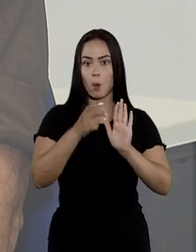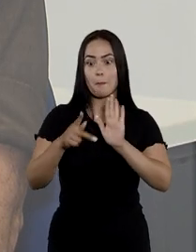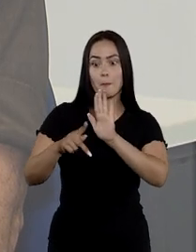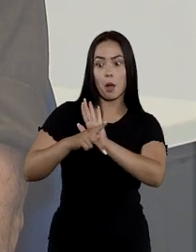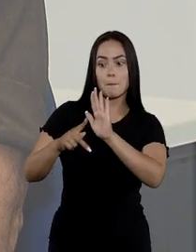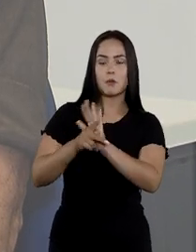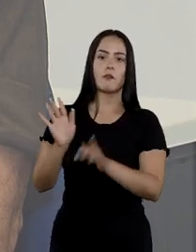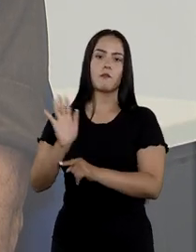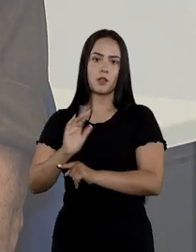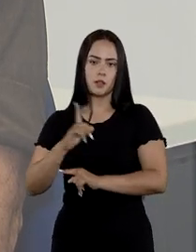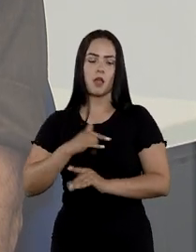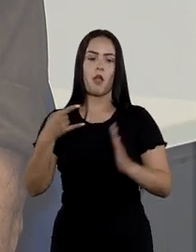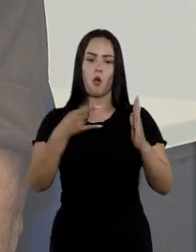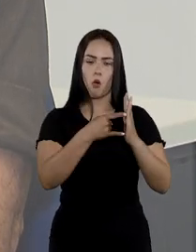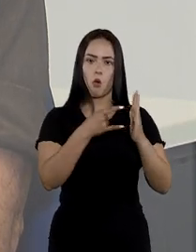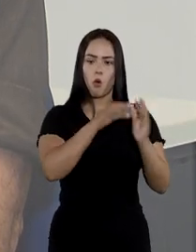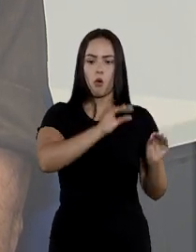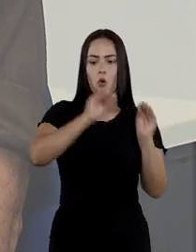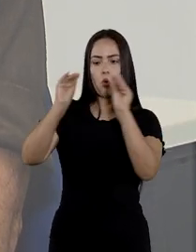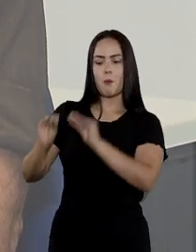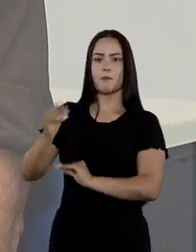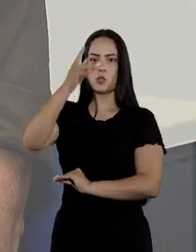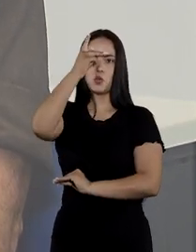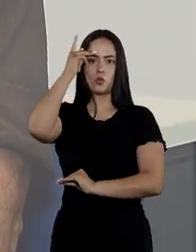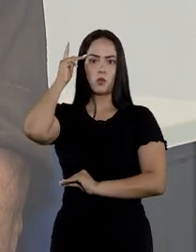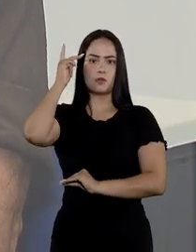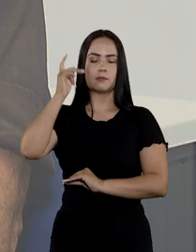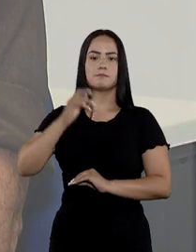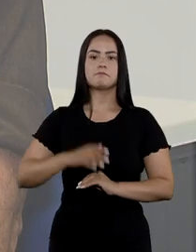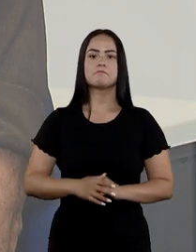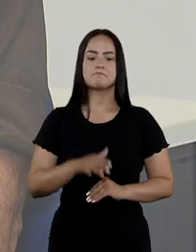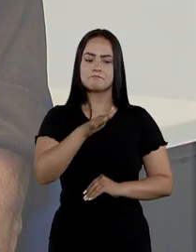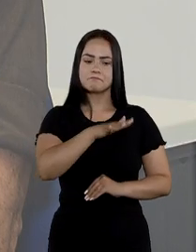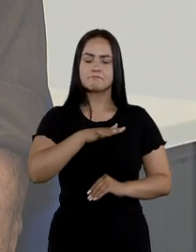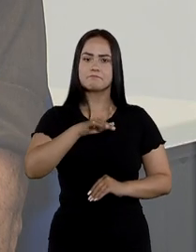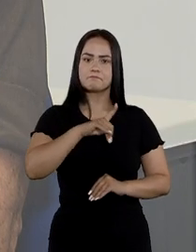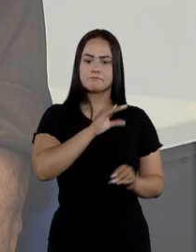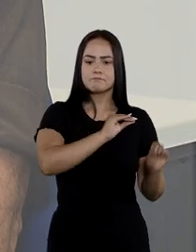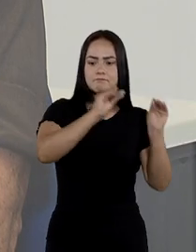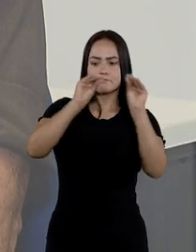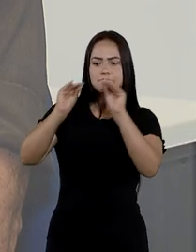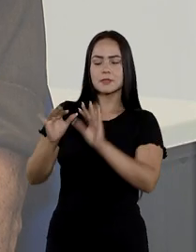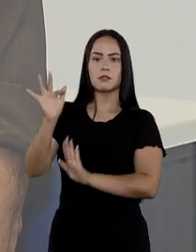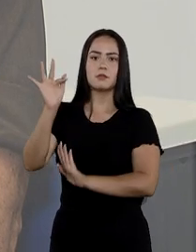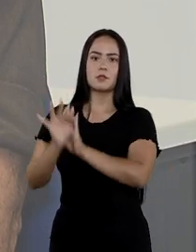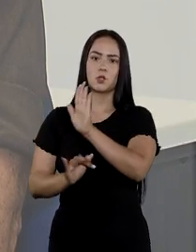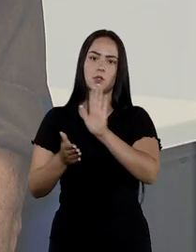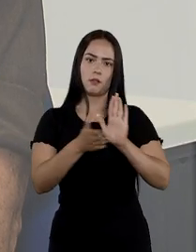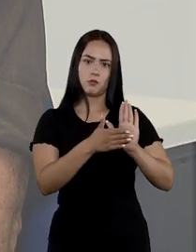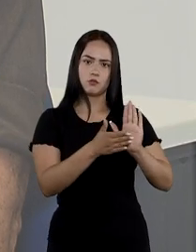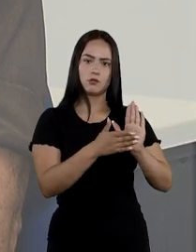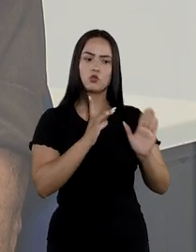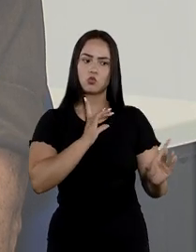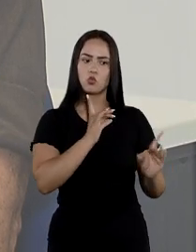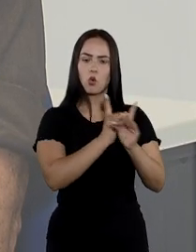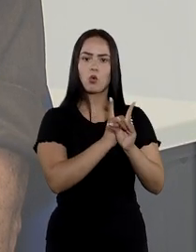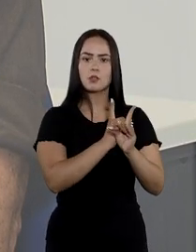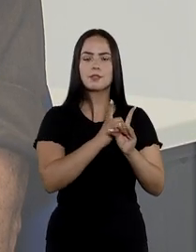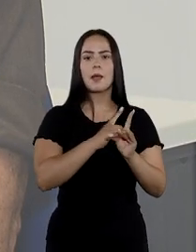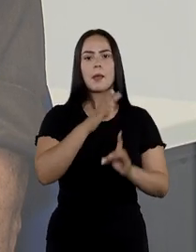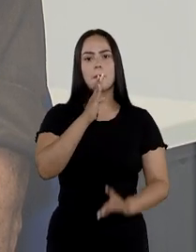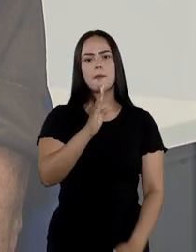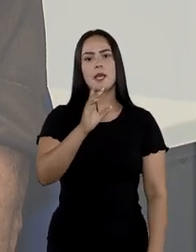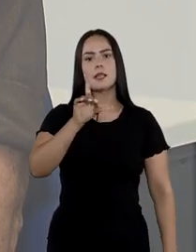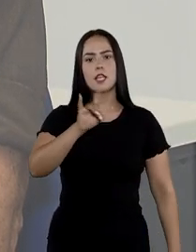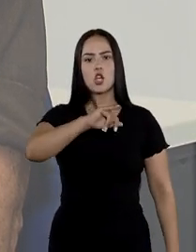o próprio vídeo vai ter o QR Code e vai direcionar essas pessoas para acompanharem o texto da cartilha, que se encontra na